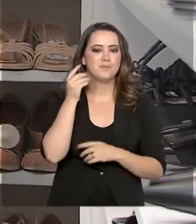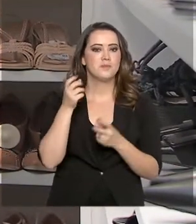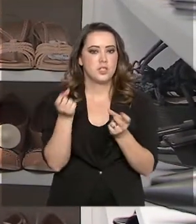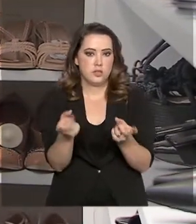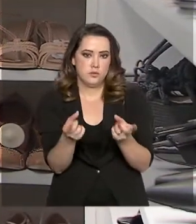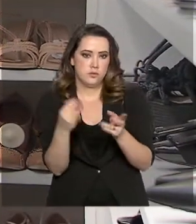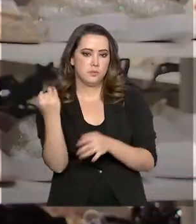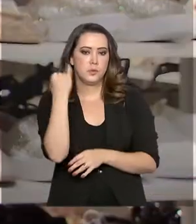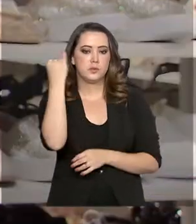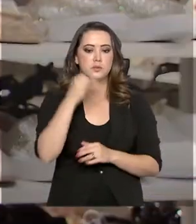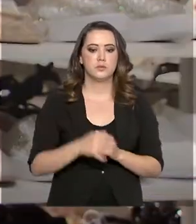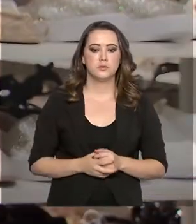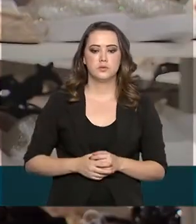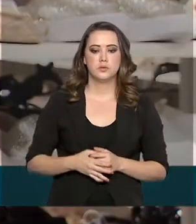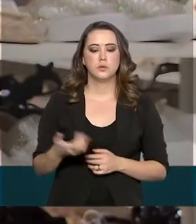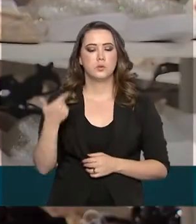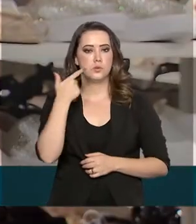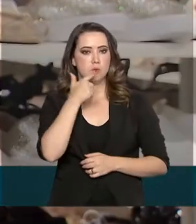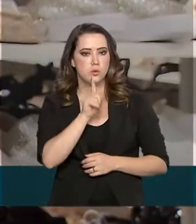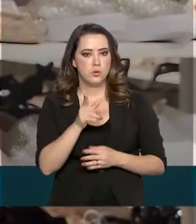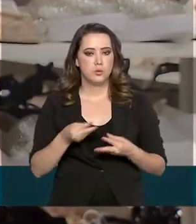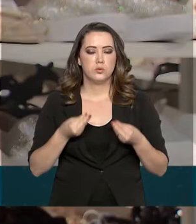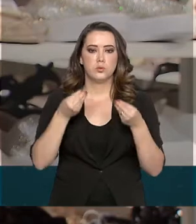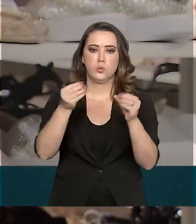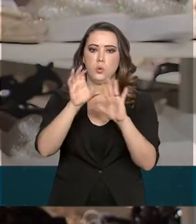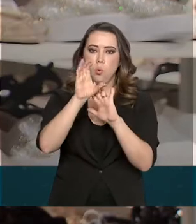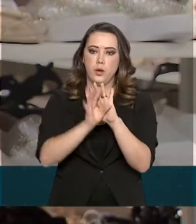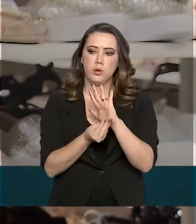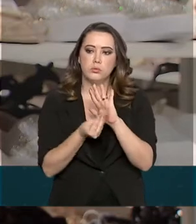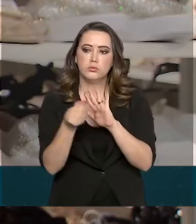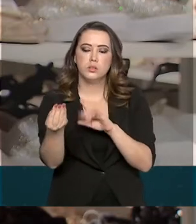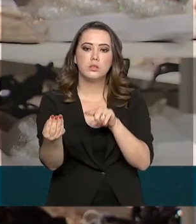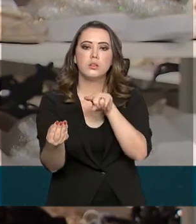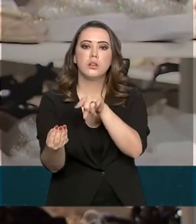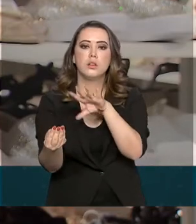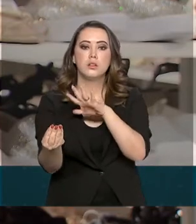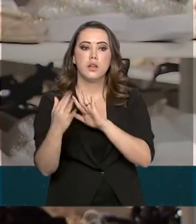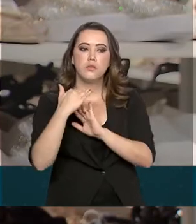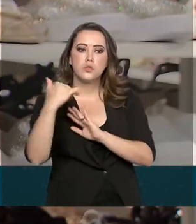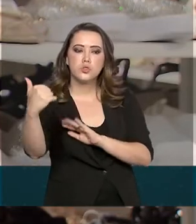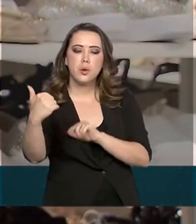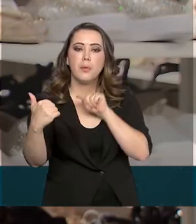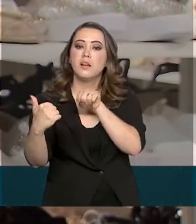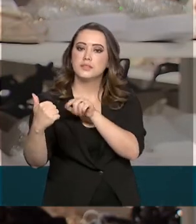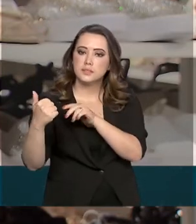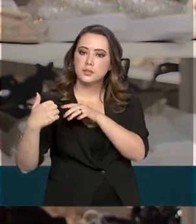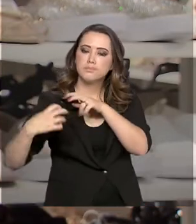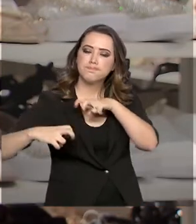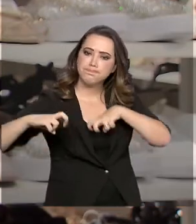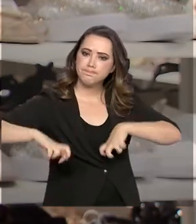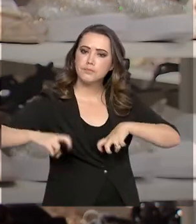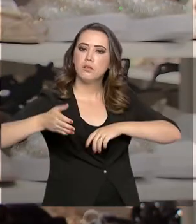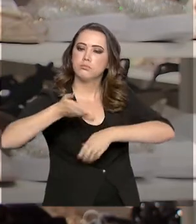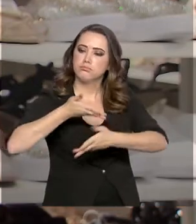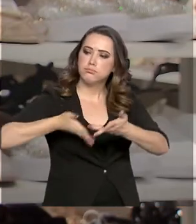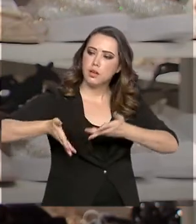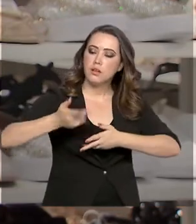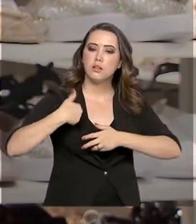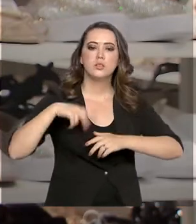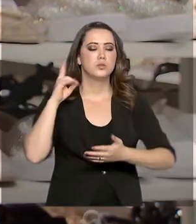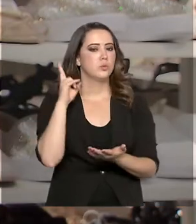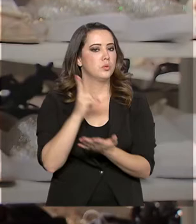foi decisiva. Deu certo, entreguei um currículo, aí fui chamada para entrevista e logo no mesmo dia